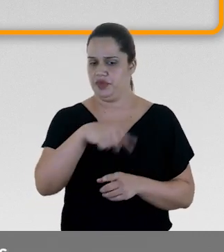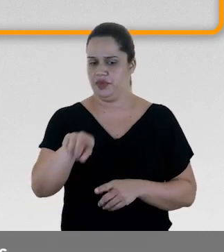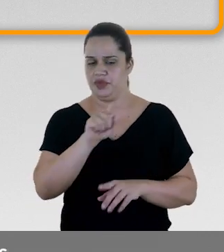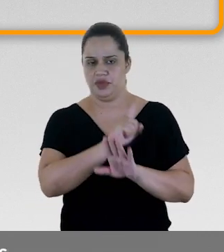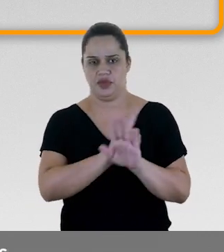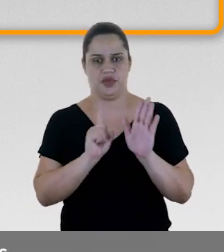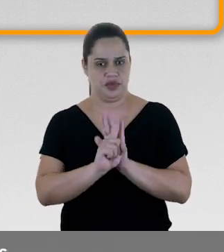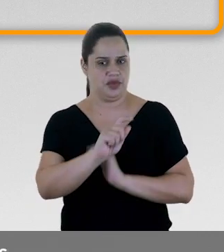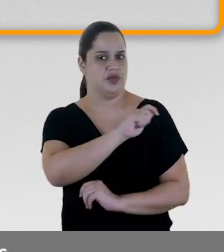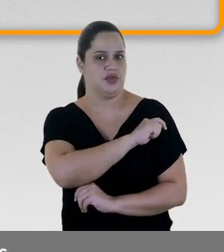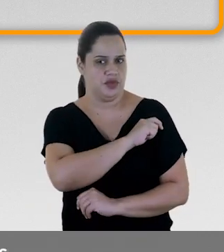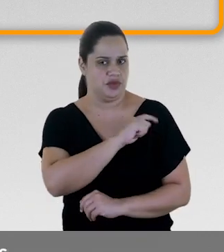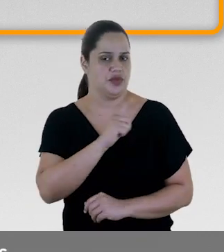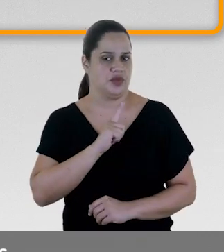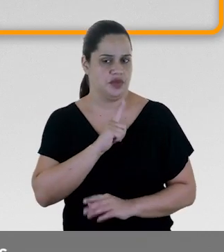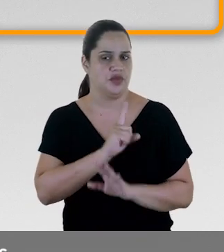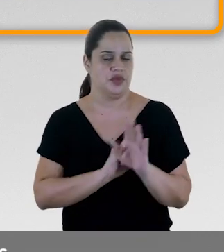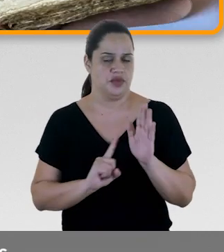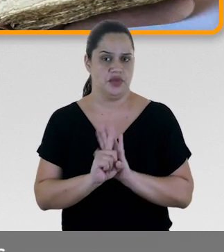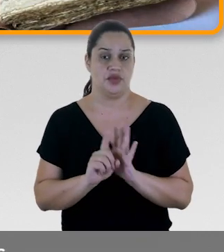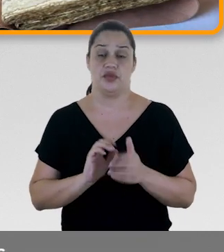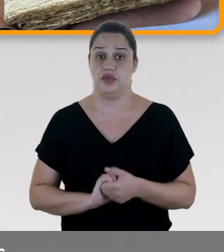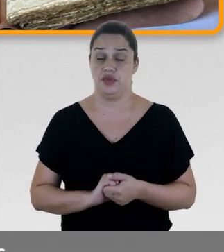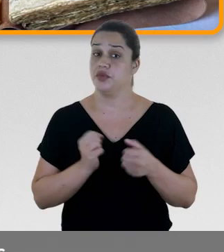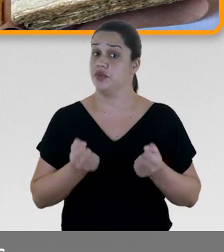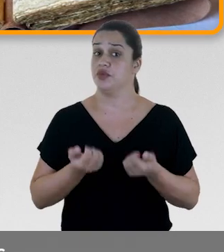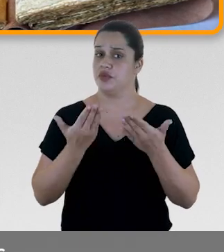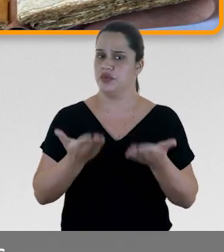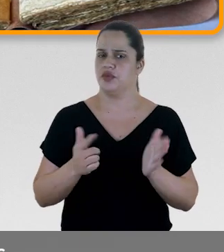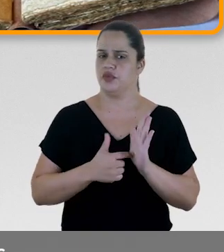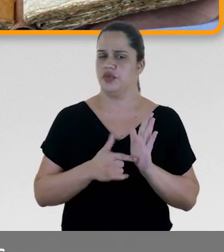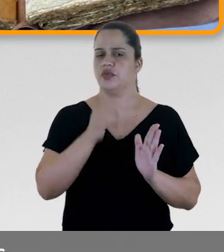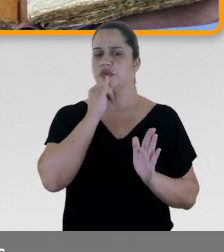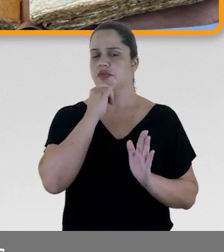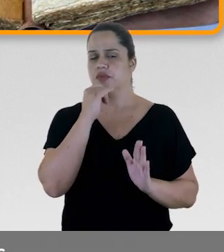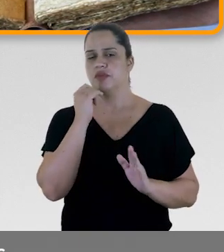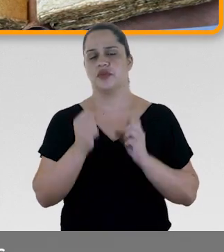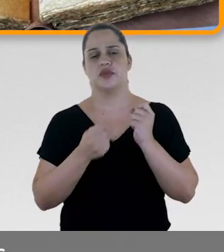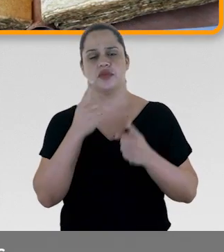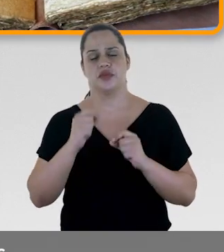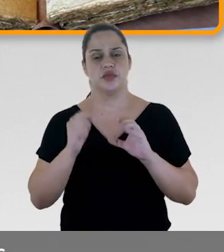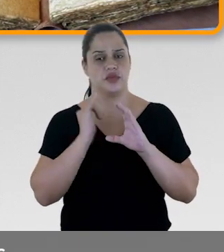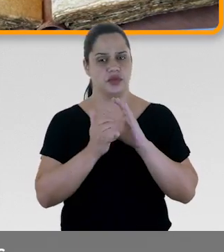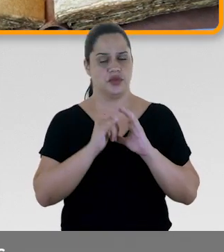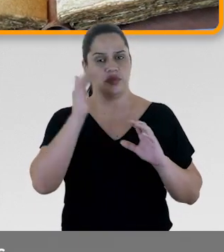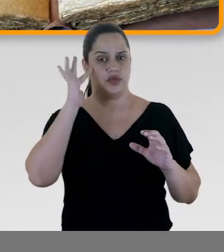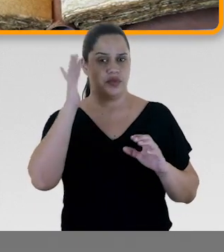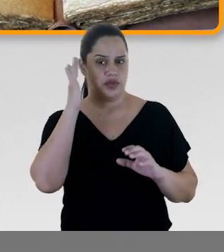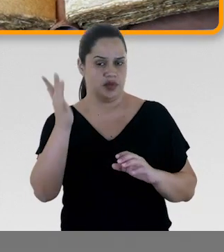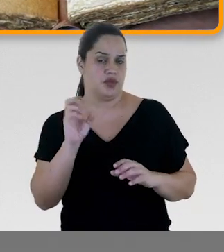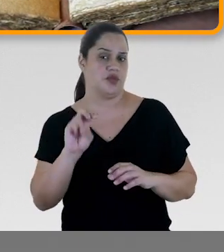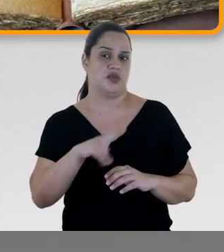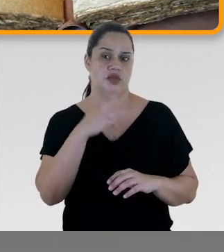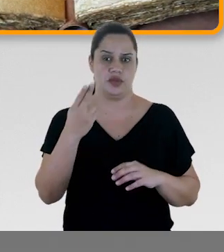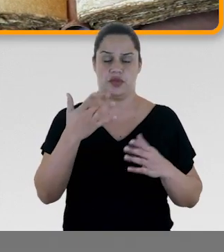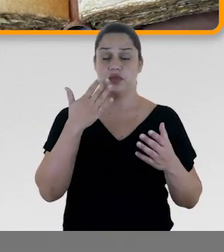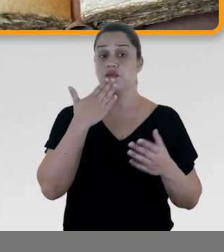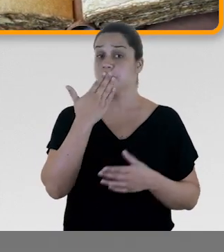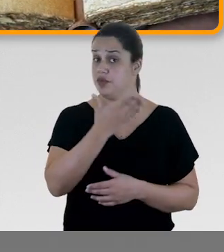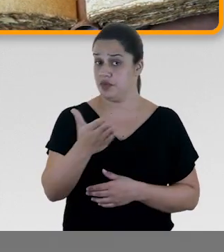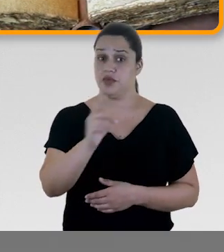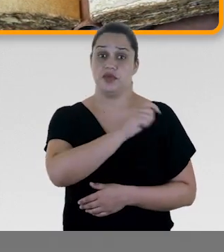protagonismo dos estudantes. Traga alguns exemplos de contos fantásticos ou peça aos